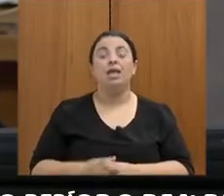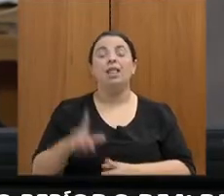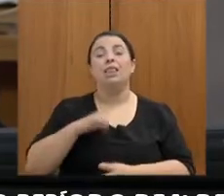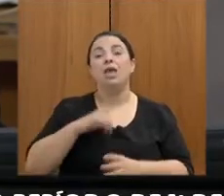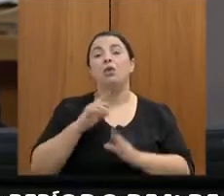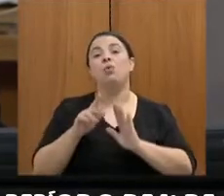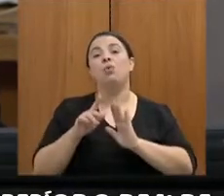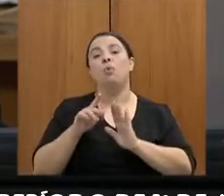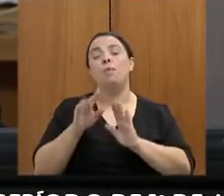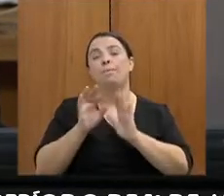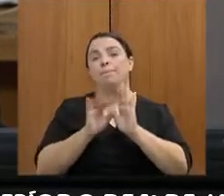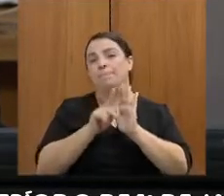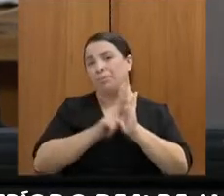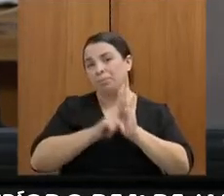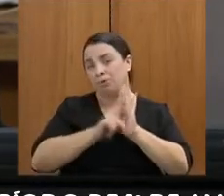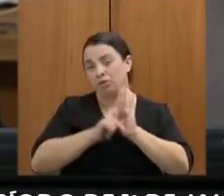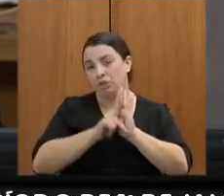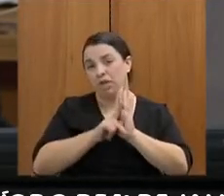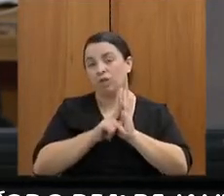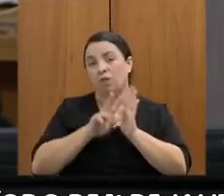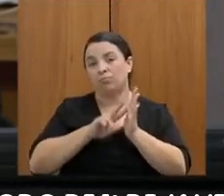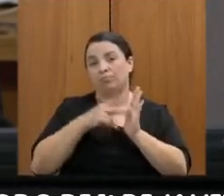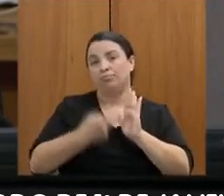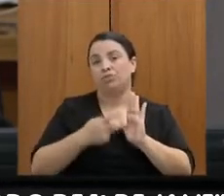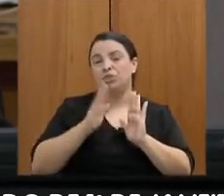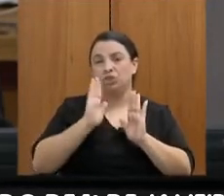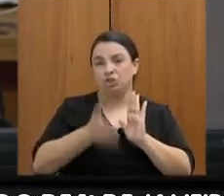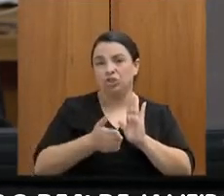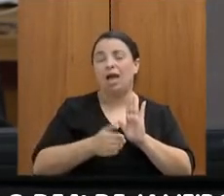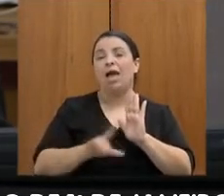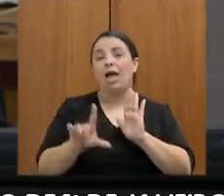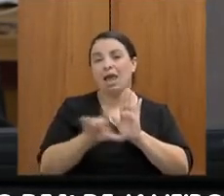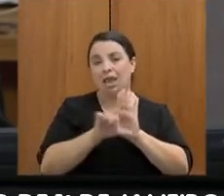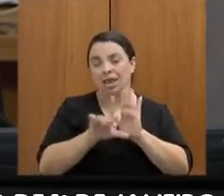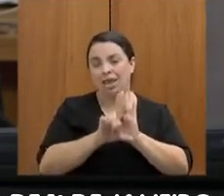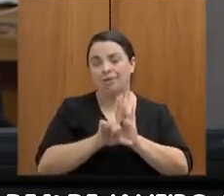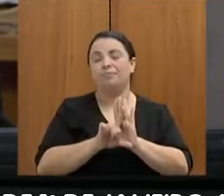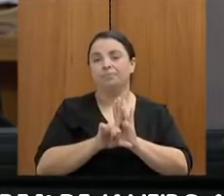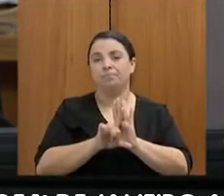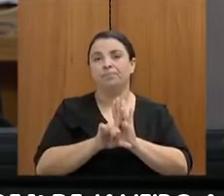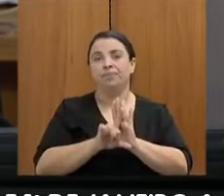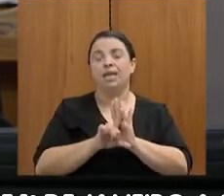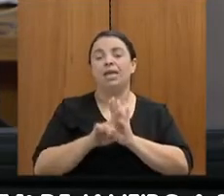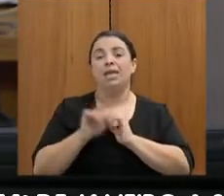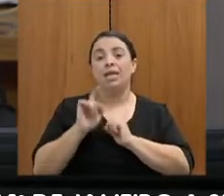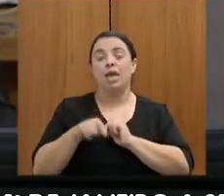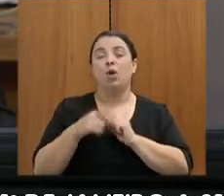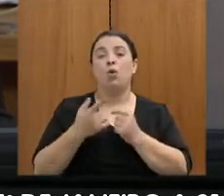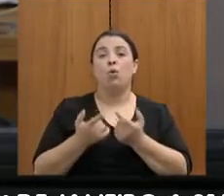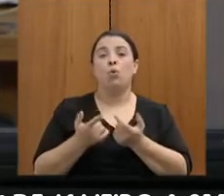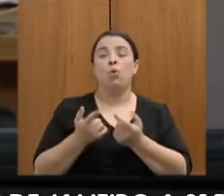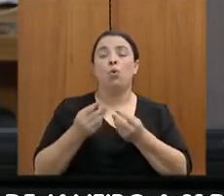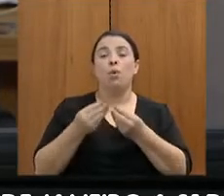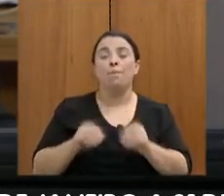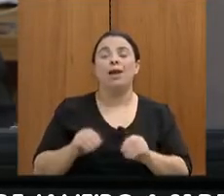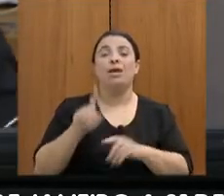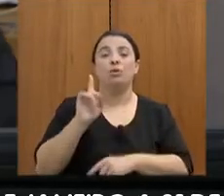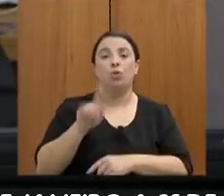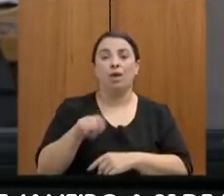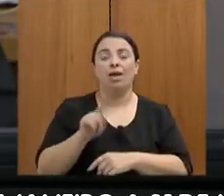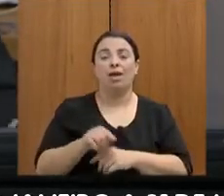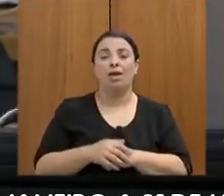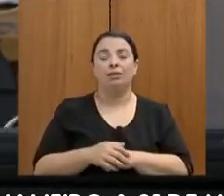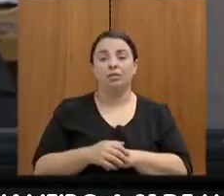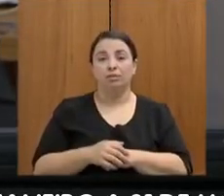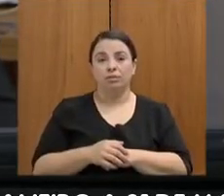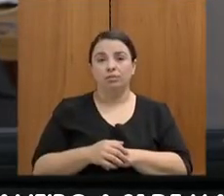194, que é o antigo PLP-18. o impacto é aquela mesma, a composição do impacto é dos